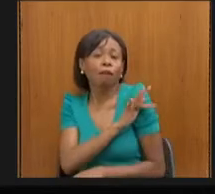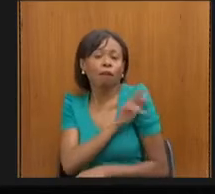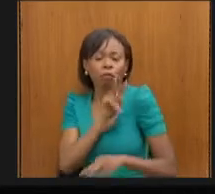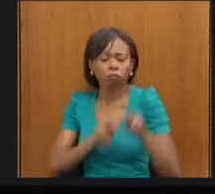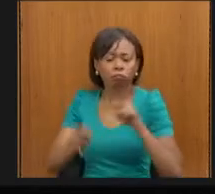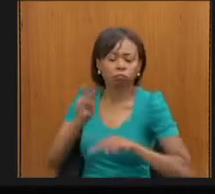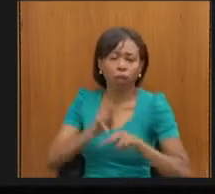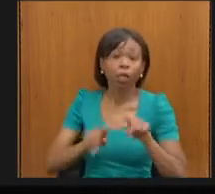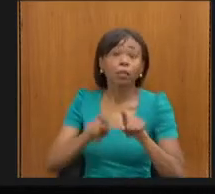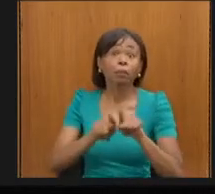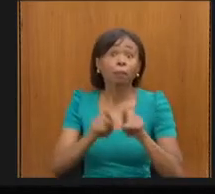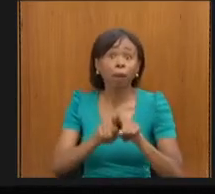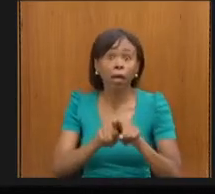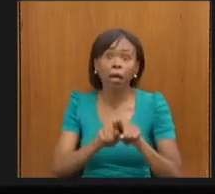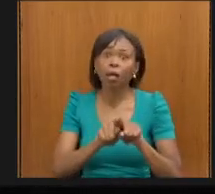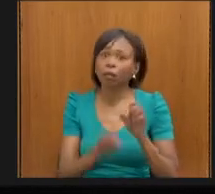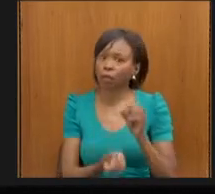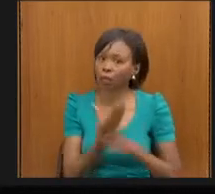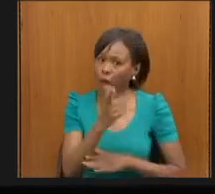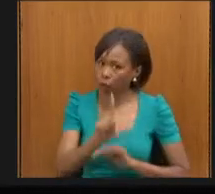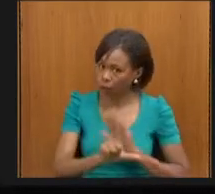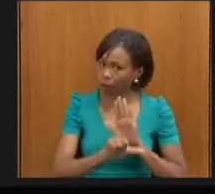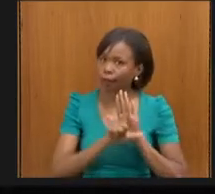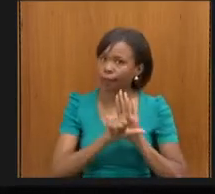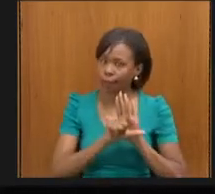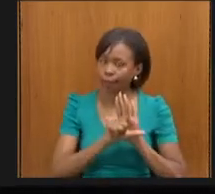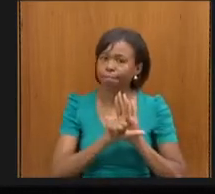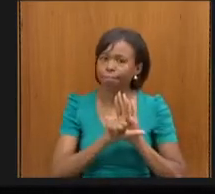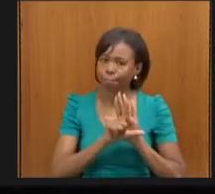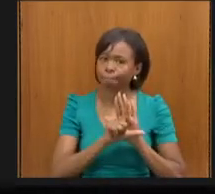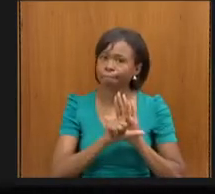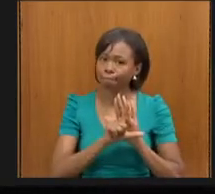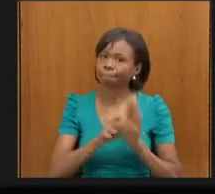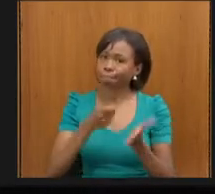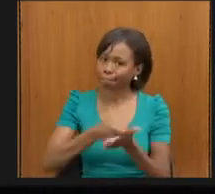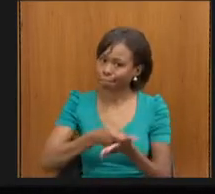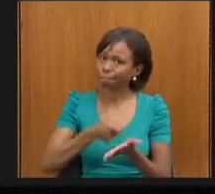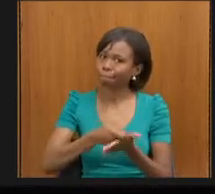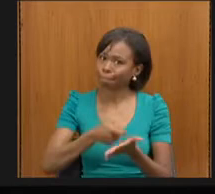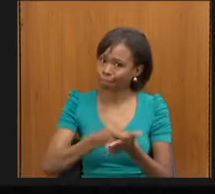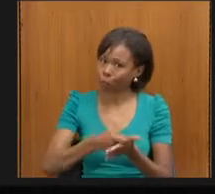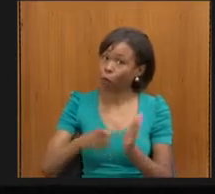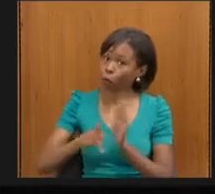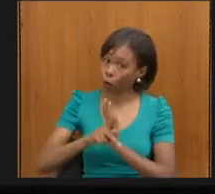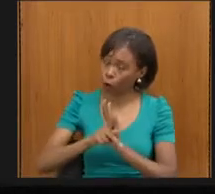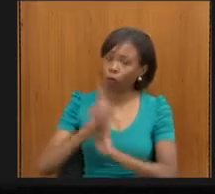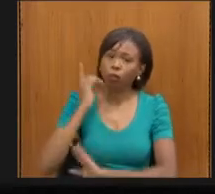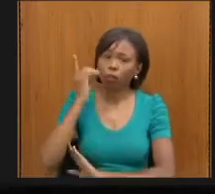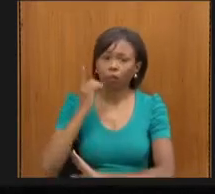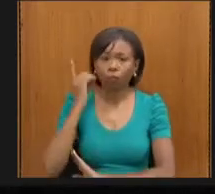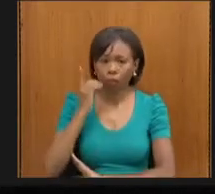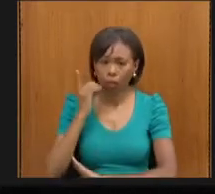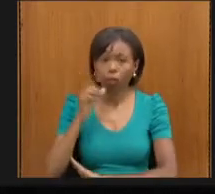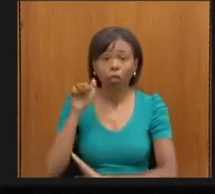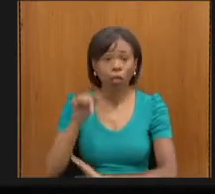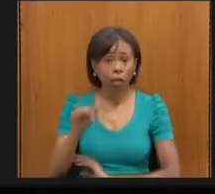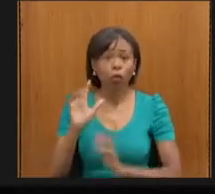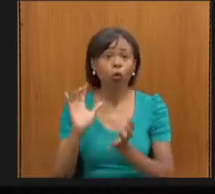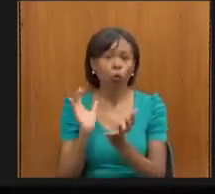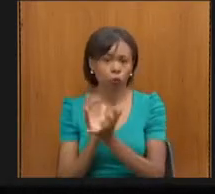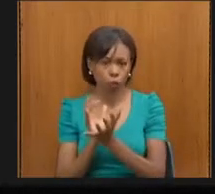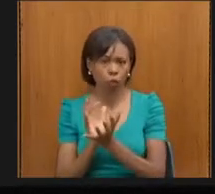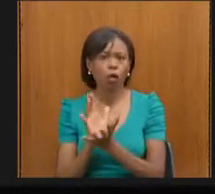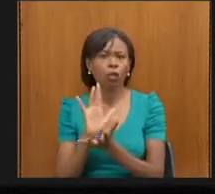leis, que é um dever dos deputados e que essa comissão tem feito,